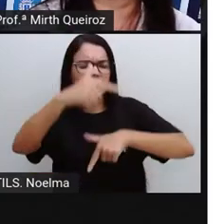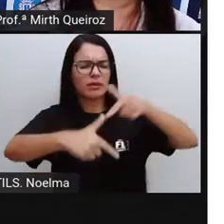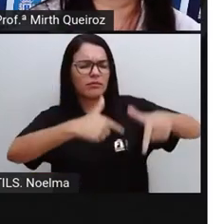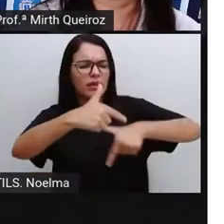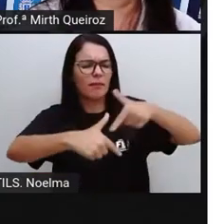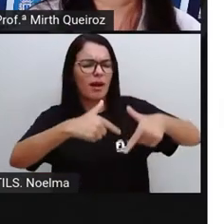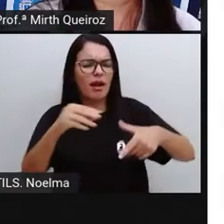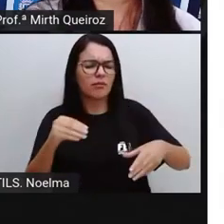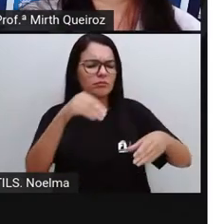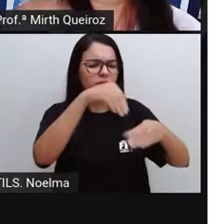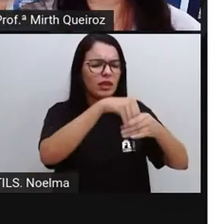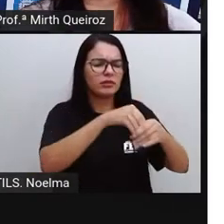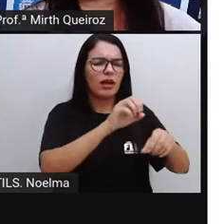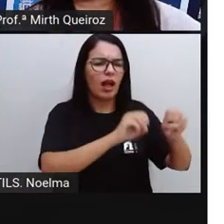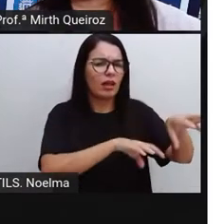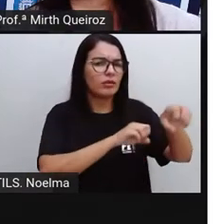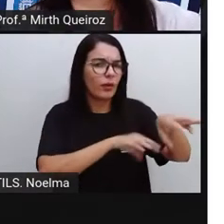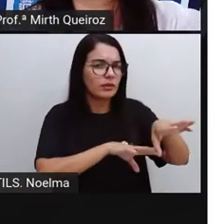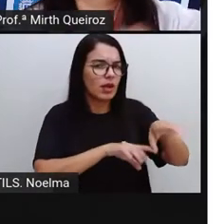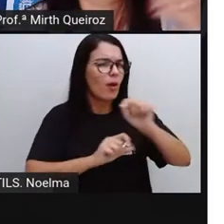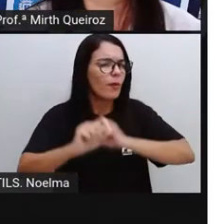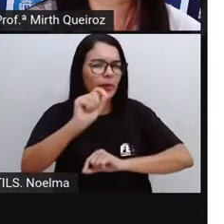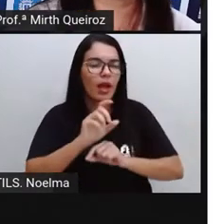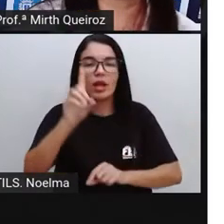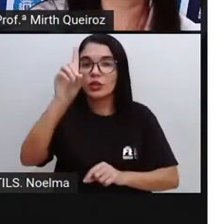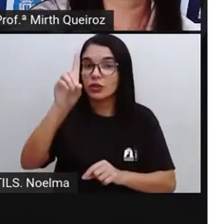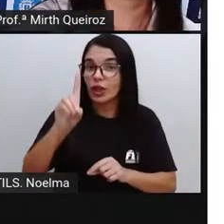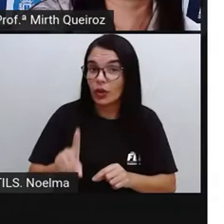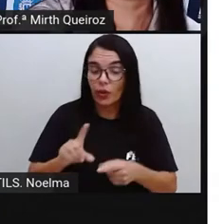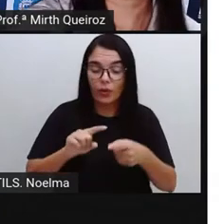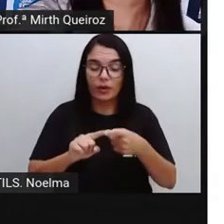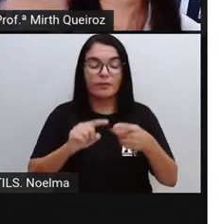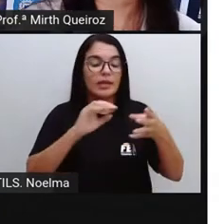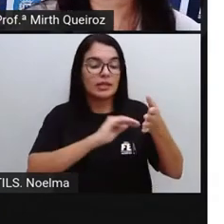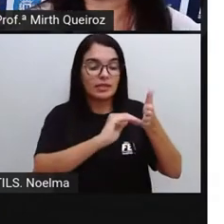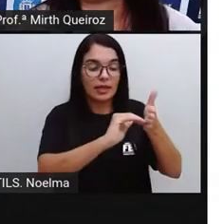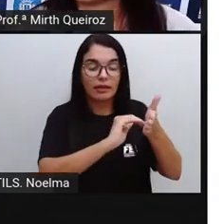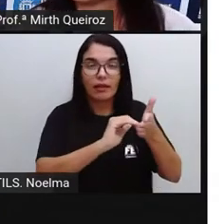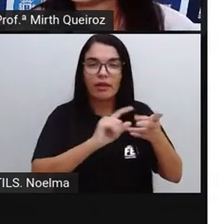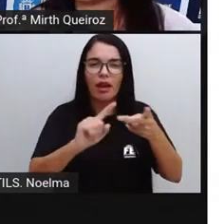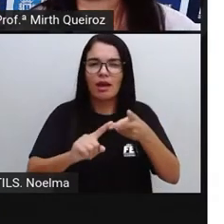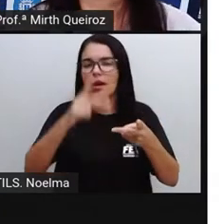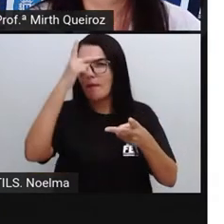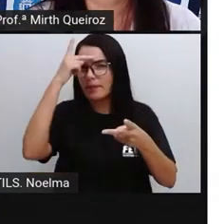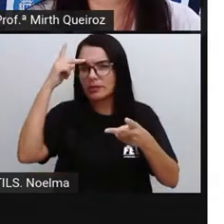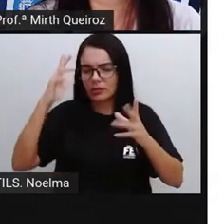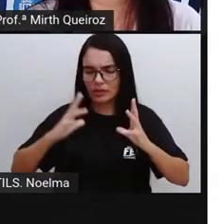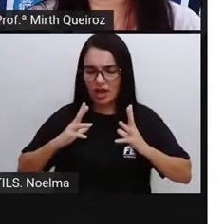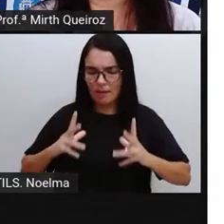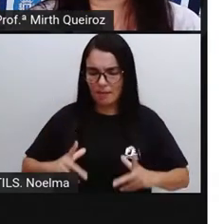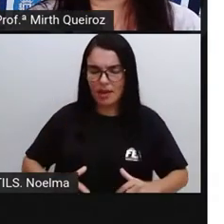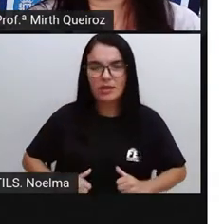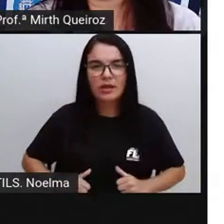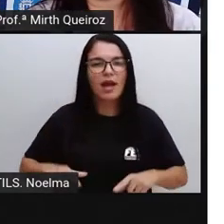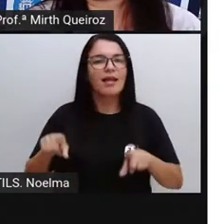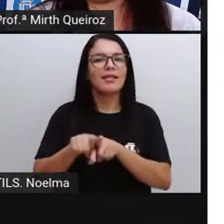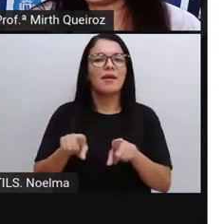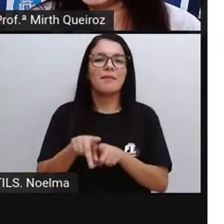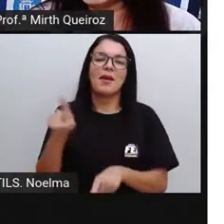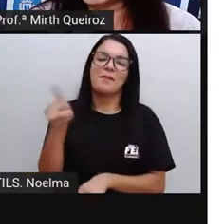da educação? Os diretores, secretários, o pessoal da limpeza e os nossos